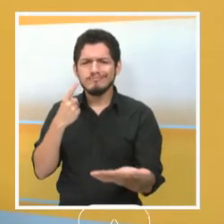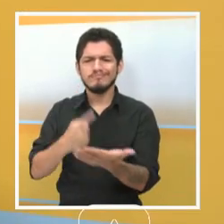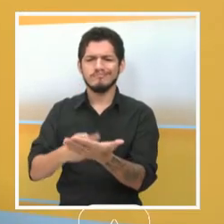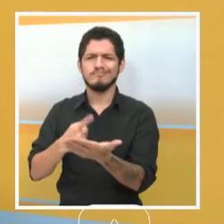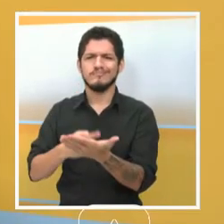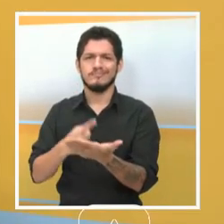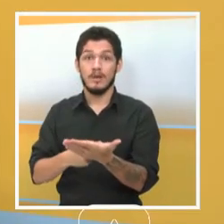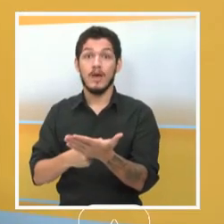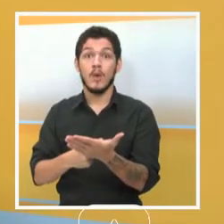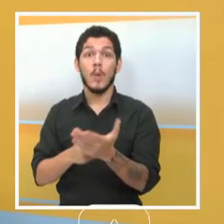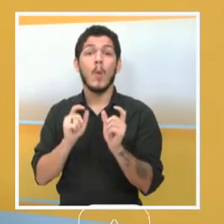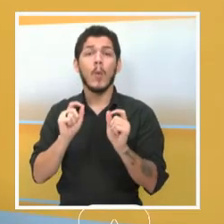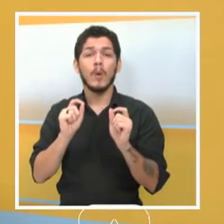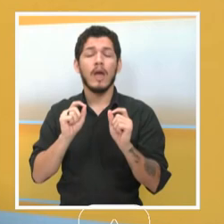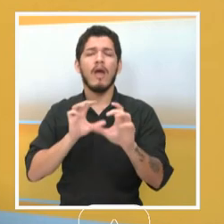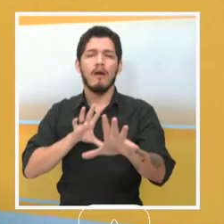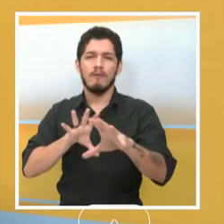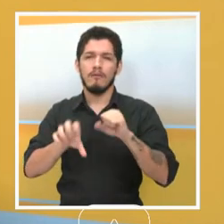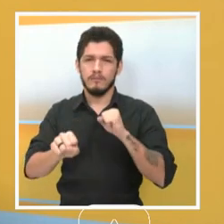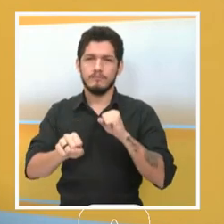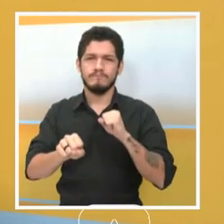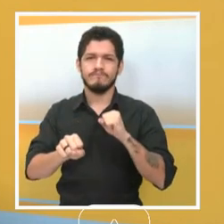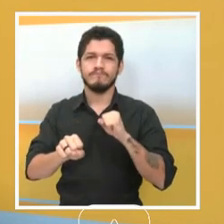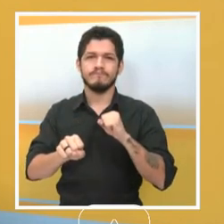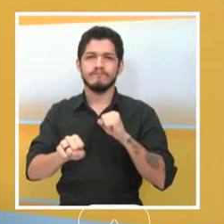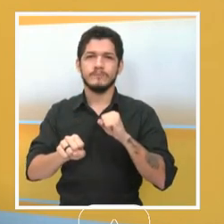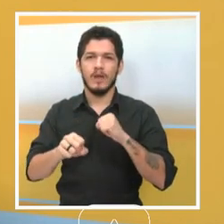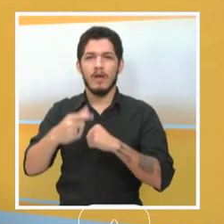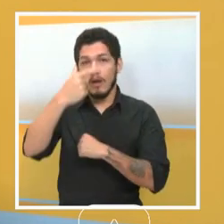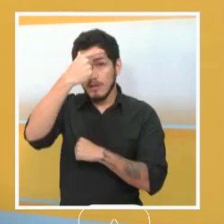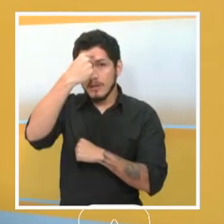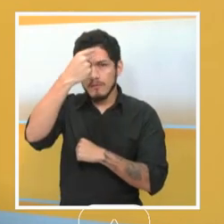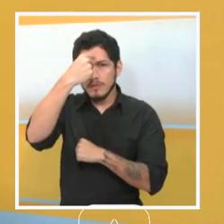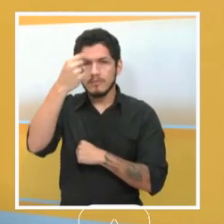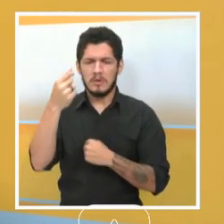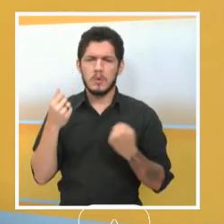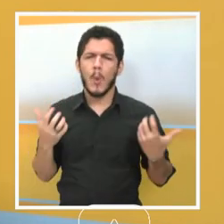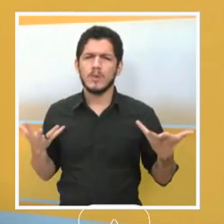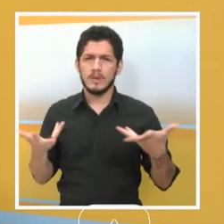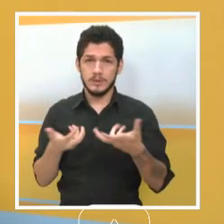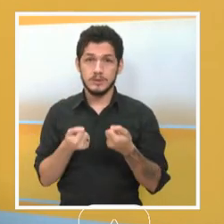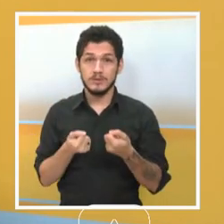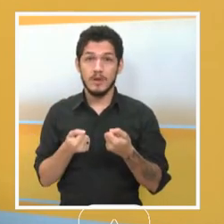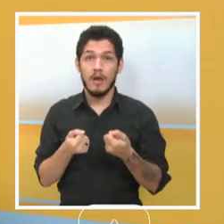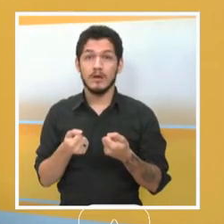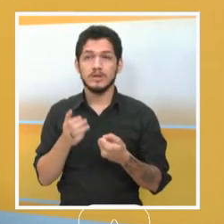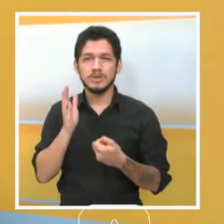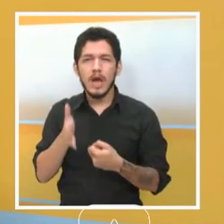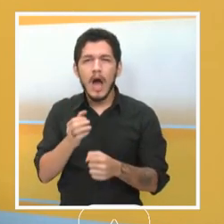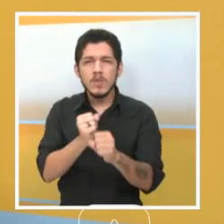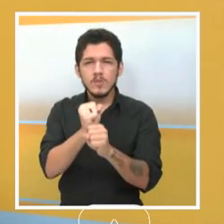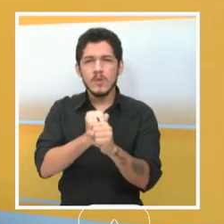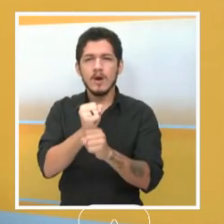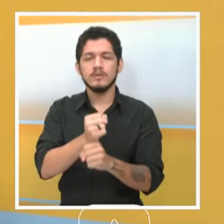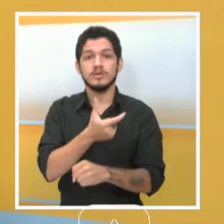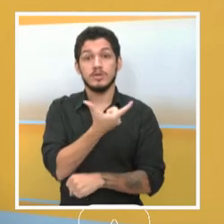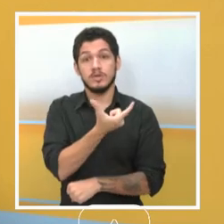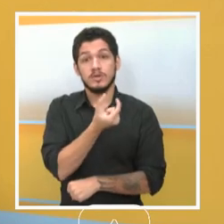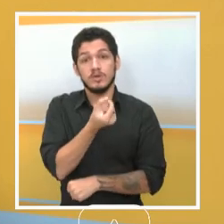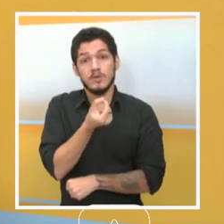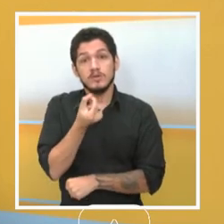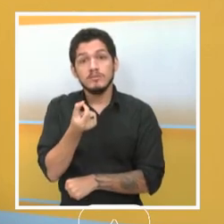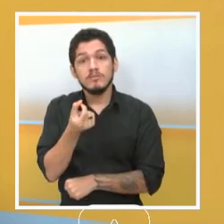formação em nível superior e de qualidade. Desde 2009, ela aderiu ao